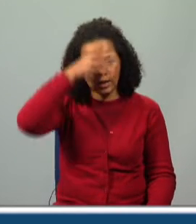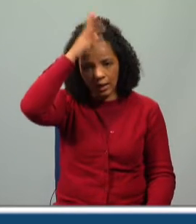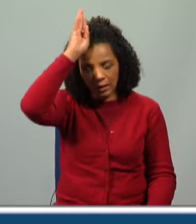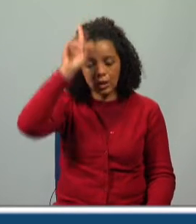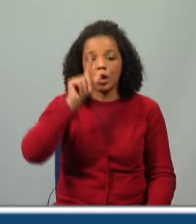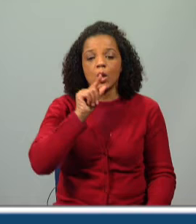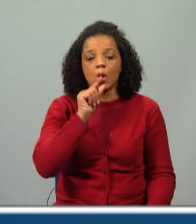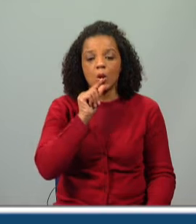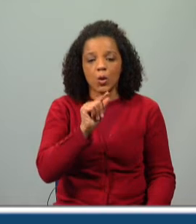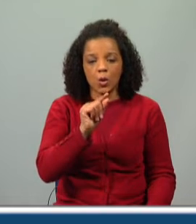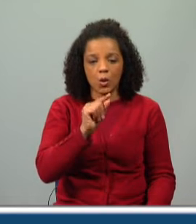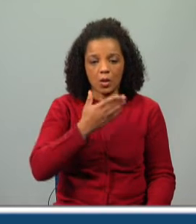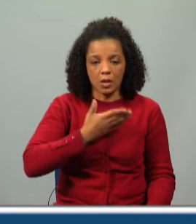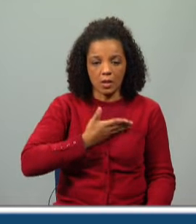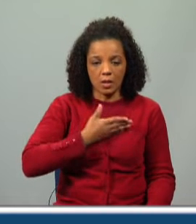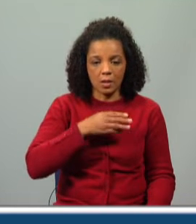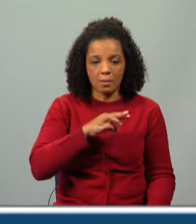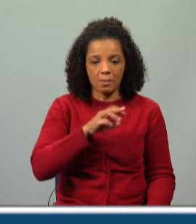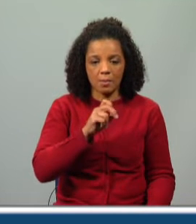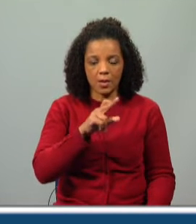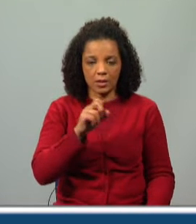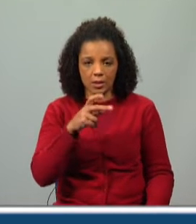Margarida. Não era muito